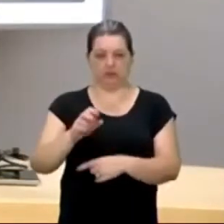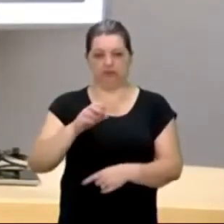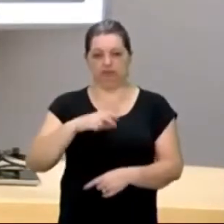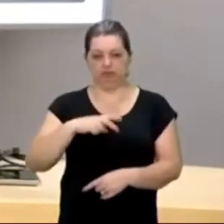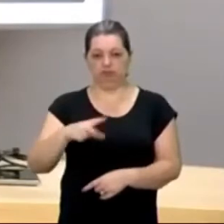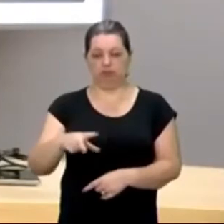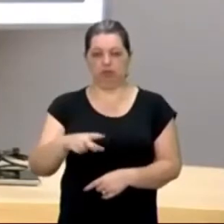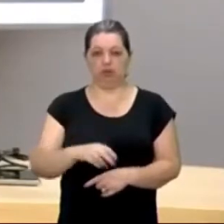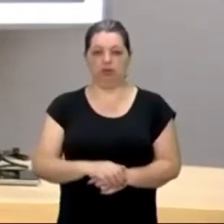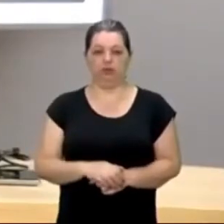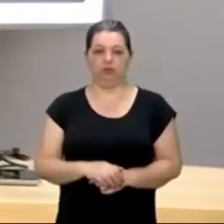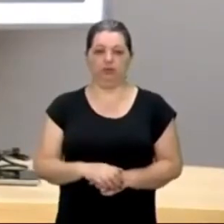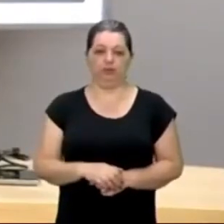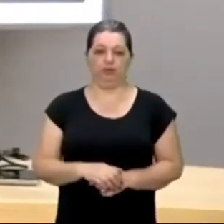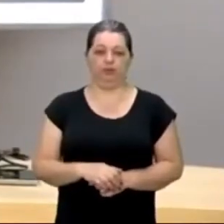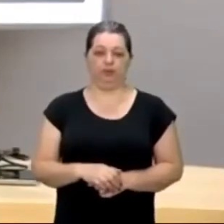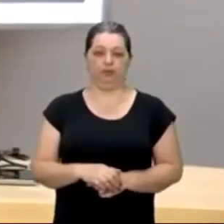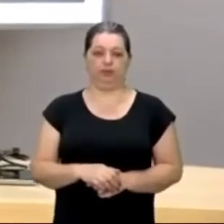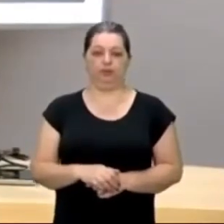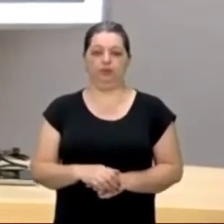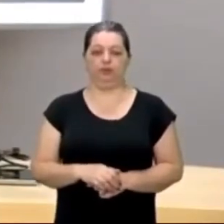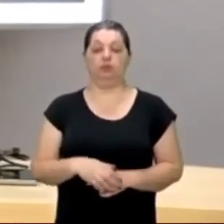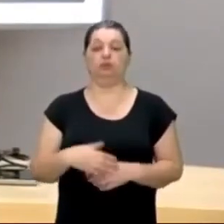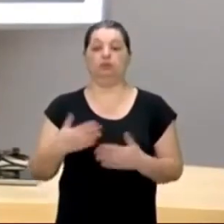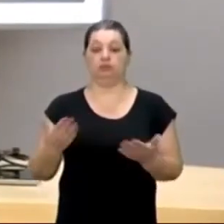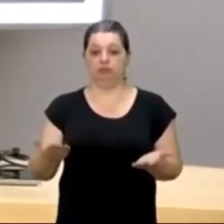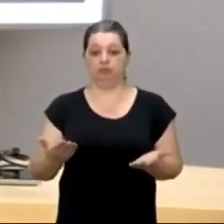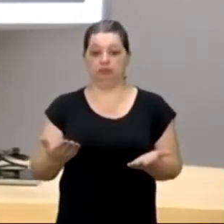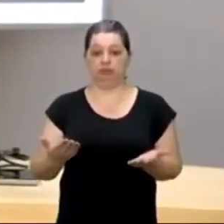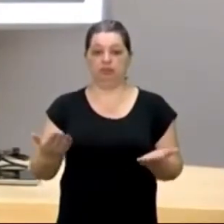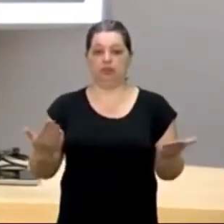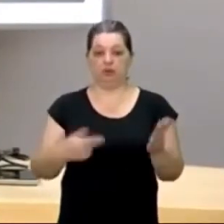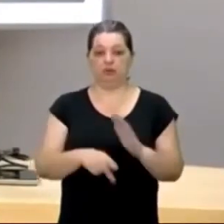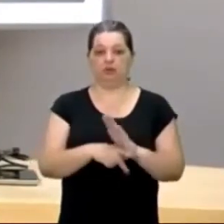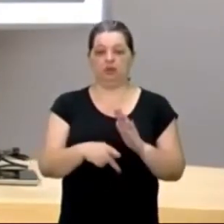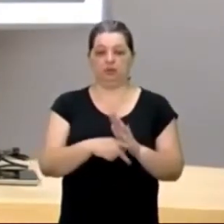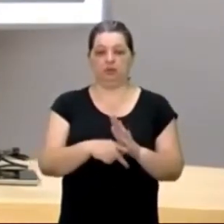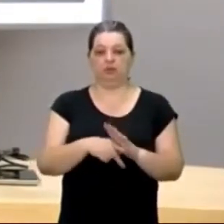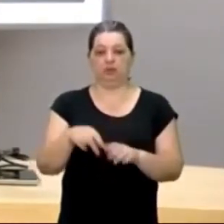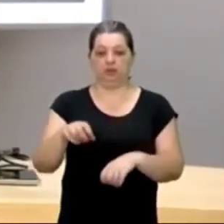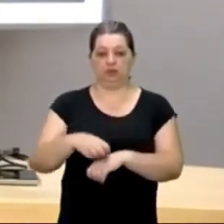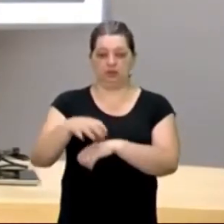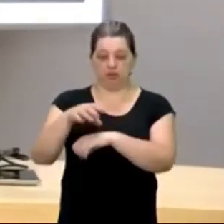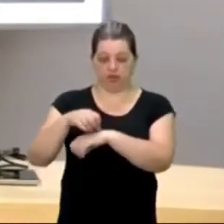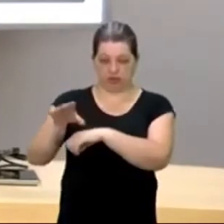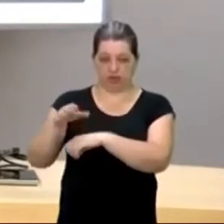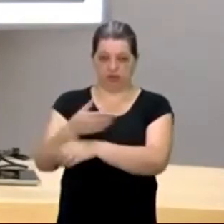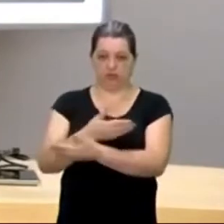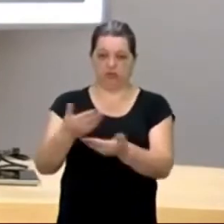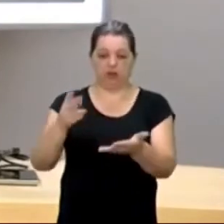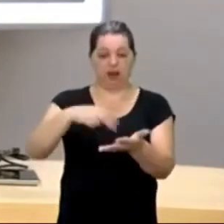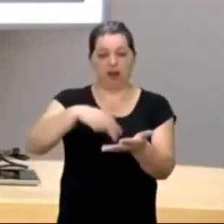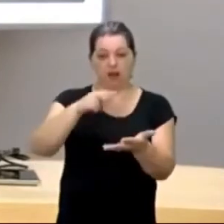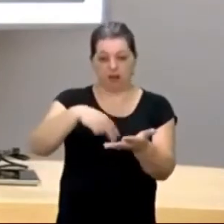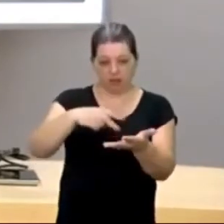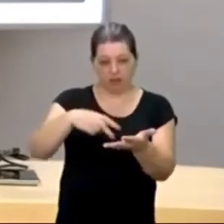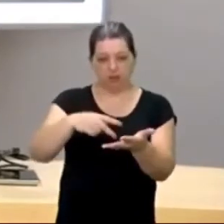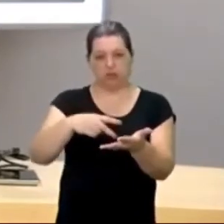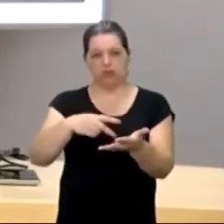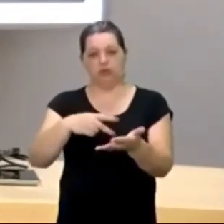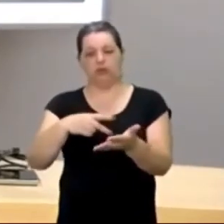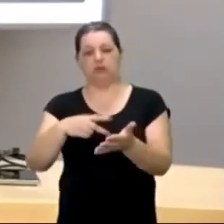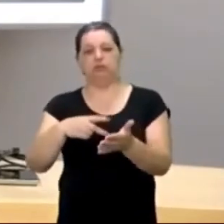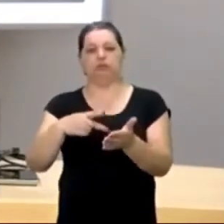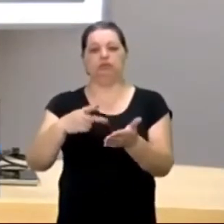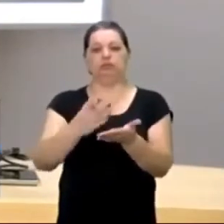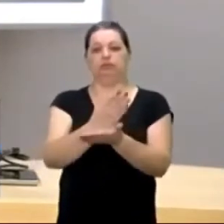Certo? Então, gente, essa foi a nossa contribuição, com a leitura de alguns trechos,